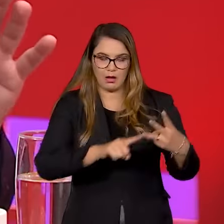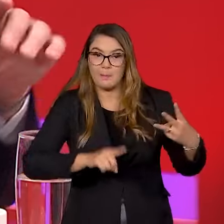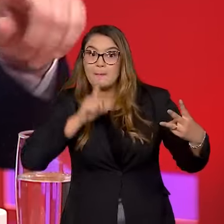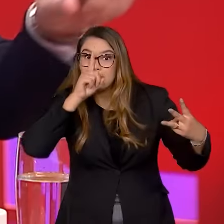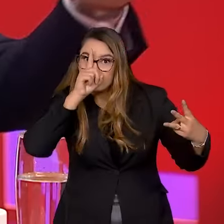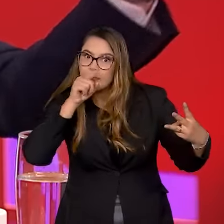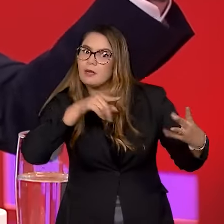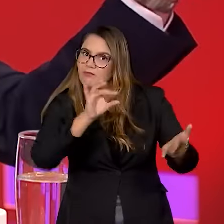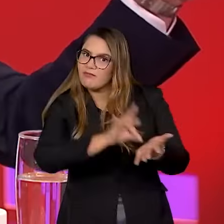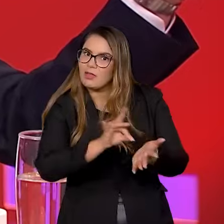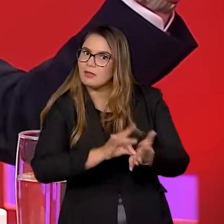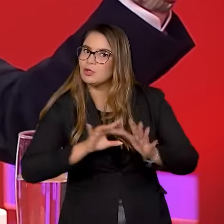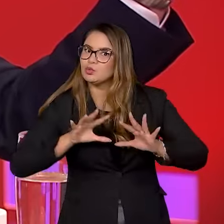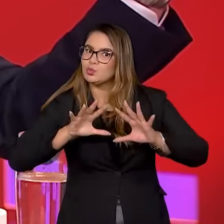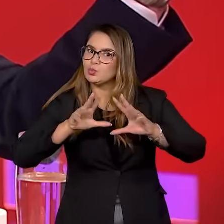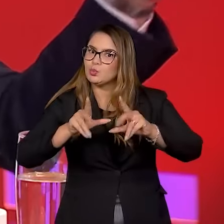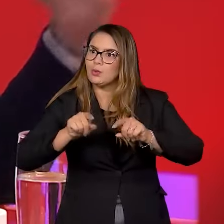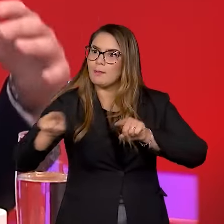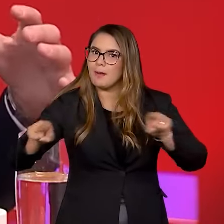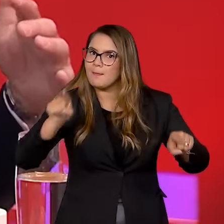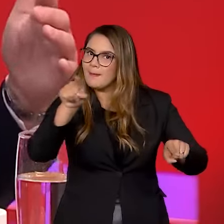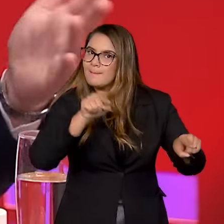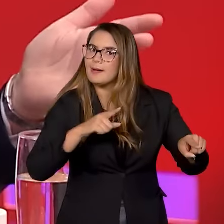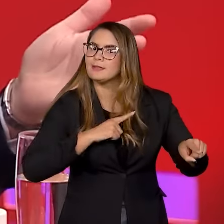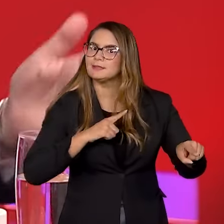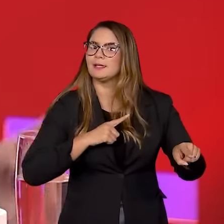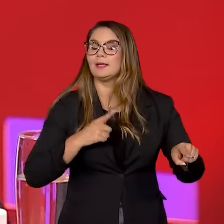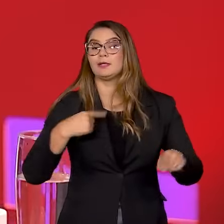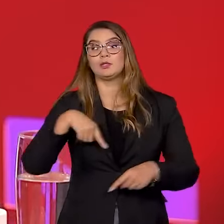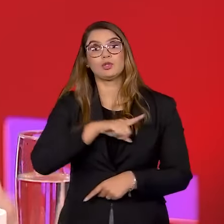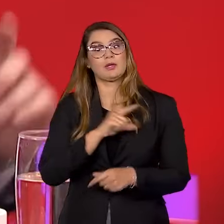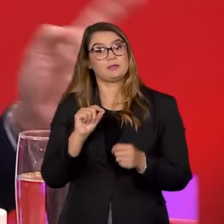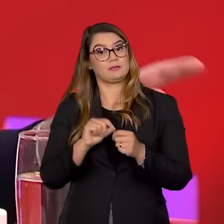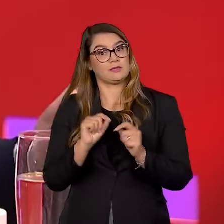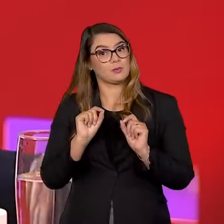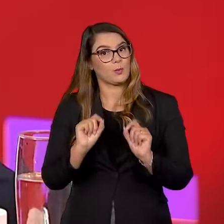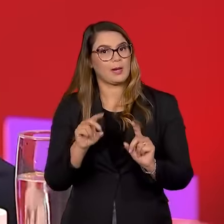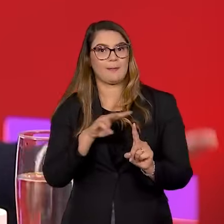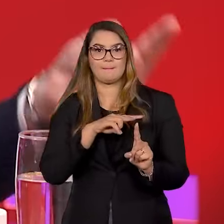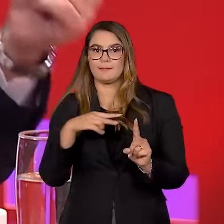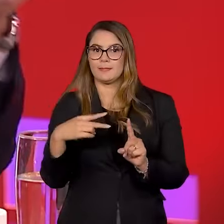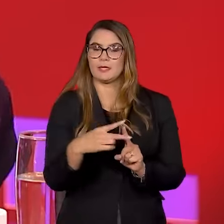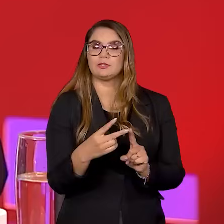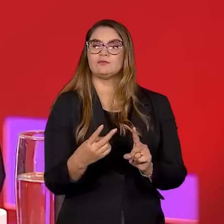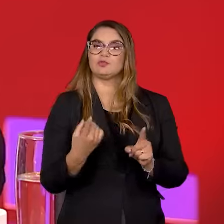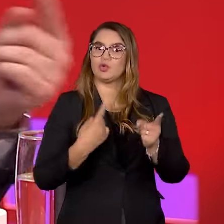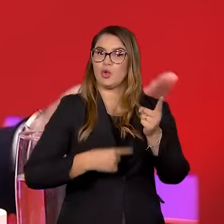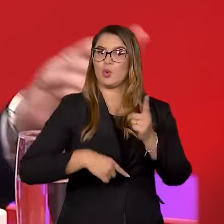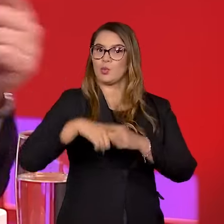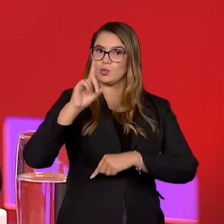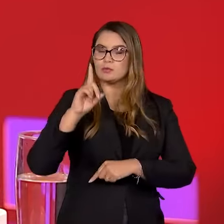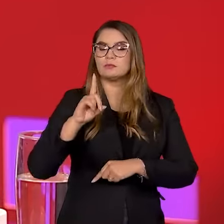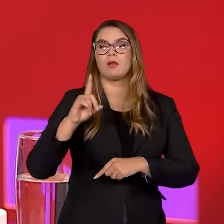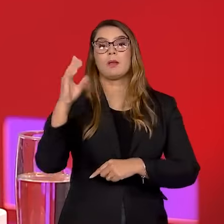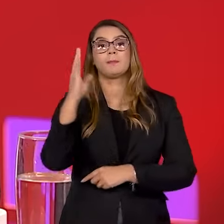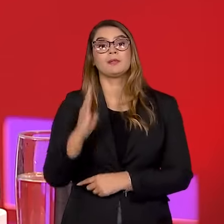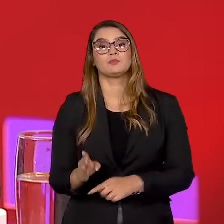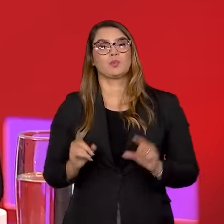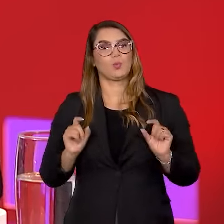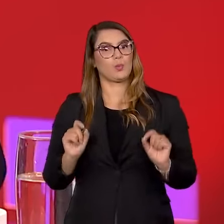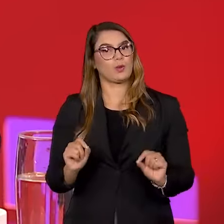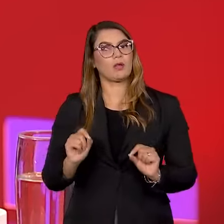real e está em todas as esquinas. O que nós temos que fazer, evidentemente, na perspectiva de reconstruir e reconciliar o país,